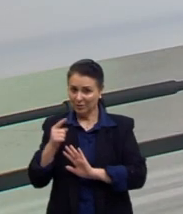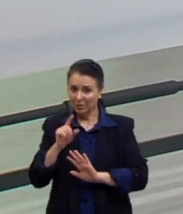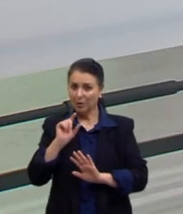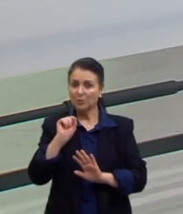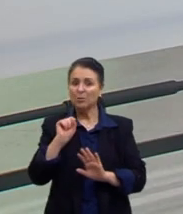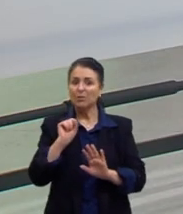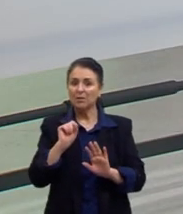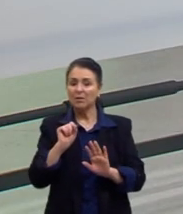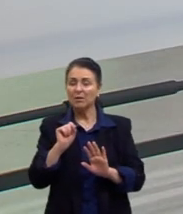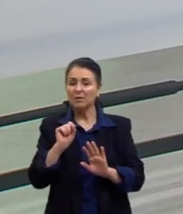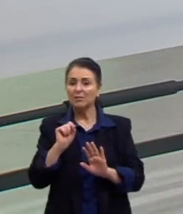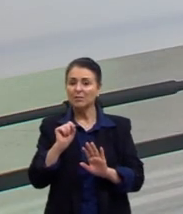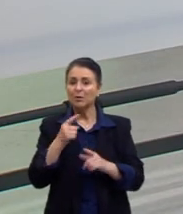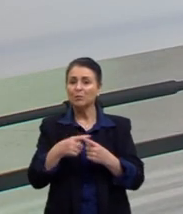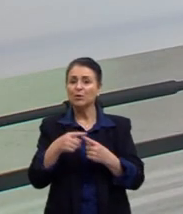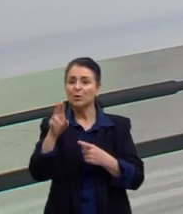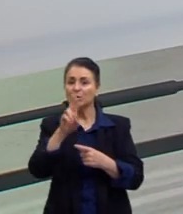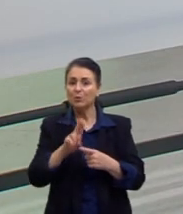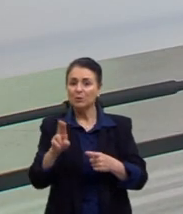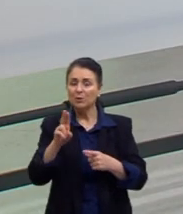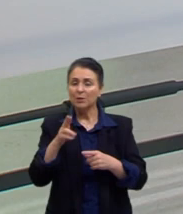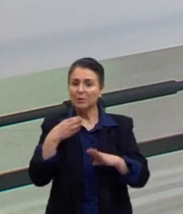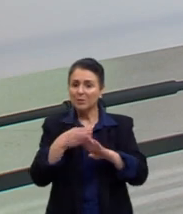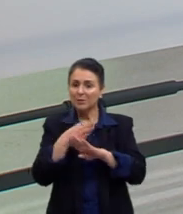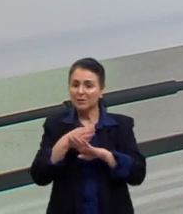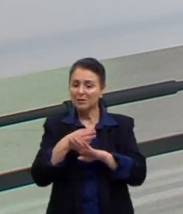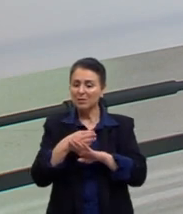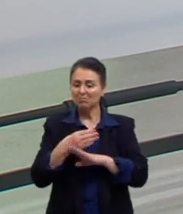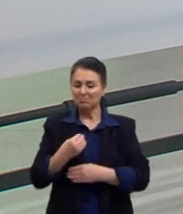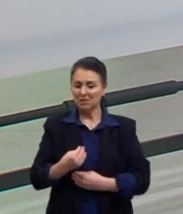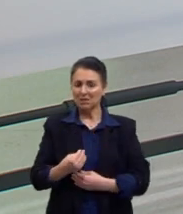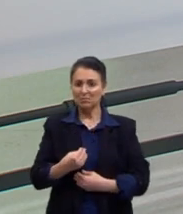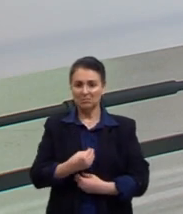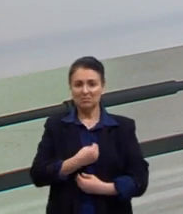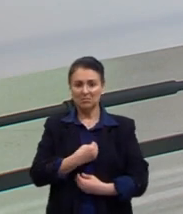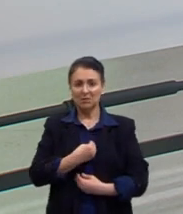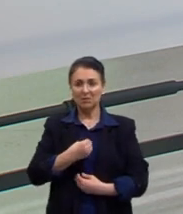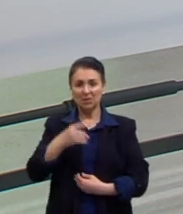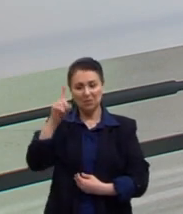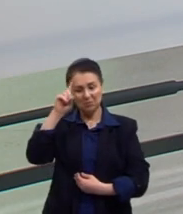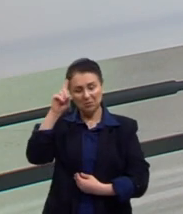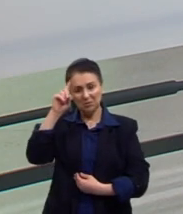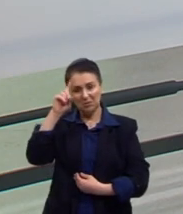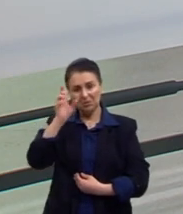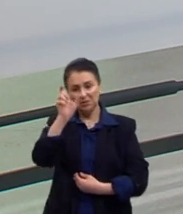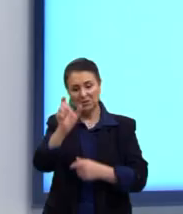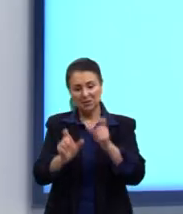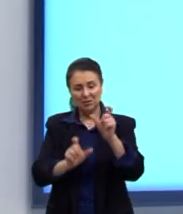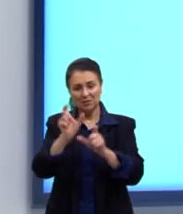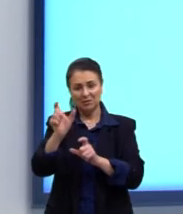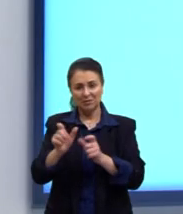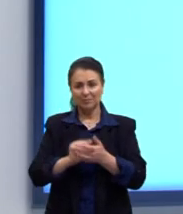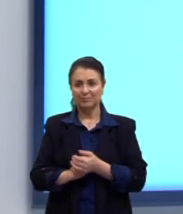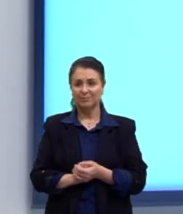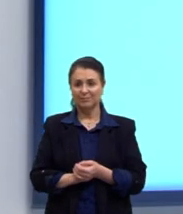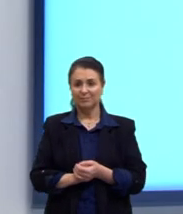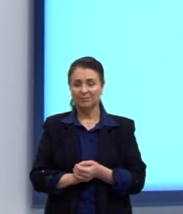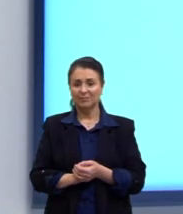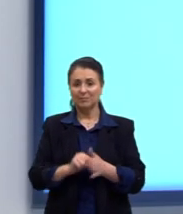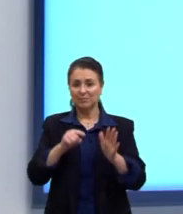e como elas pertencem ao nosso cotidiano de fala. Questão sobre